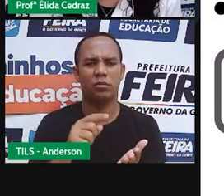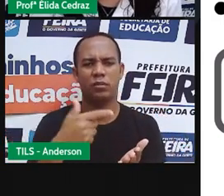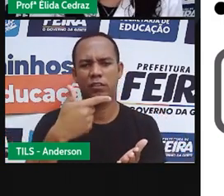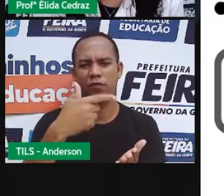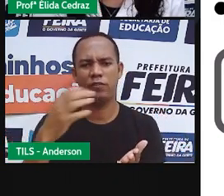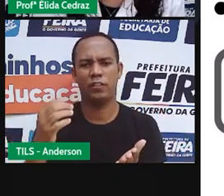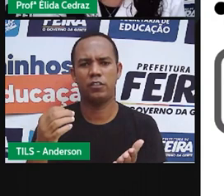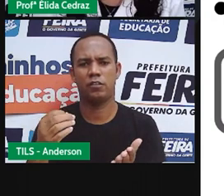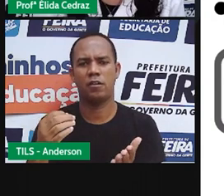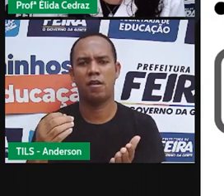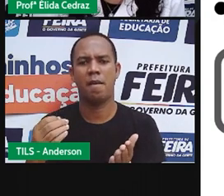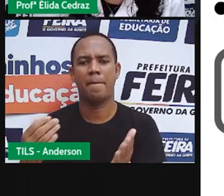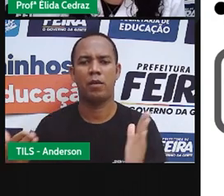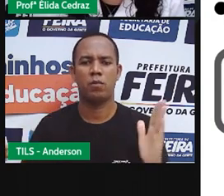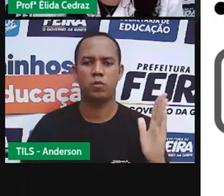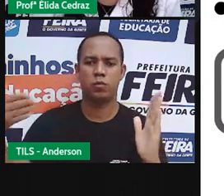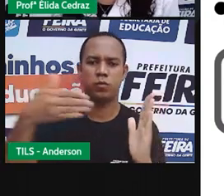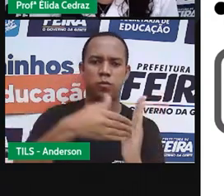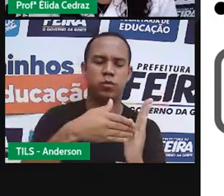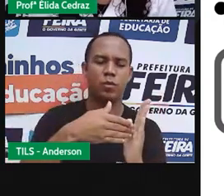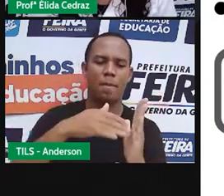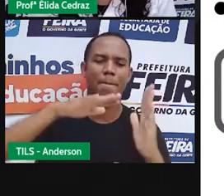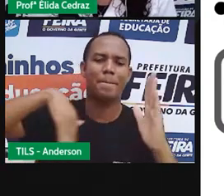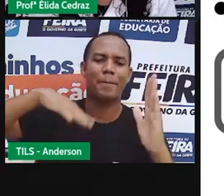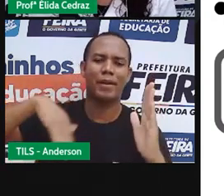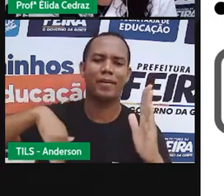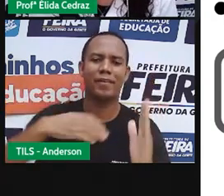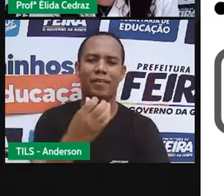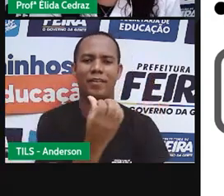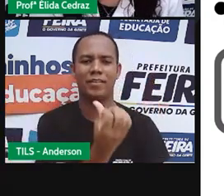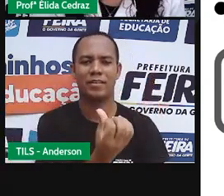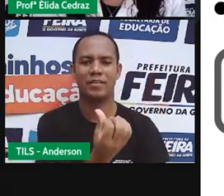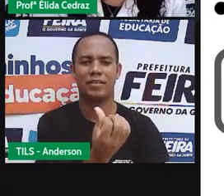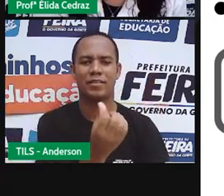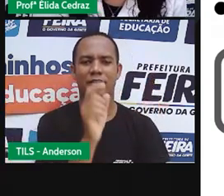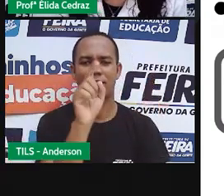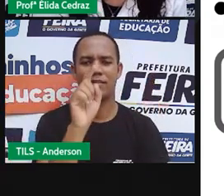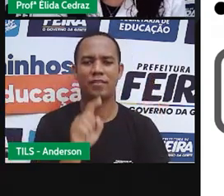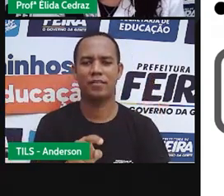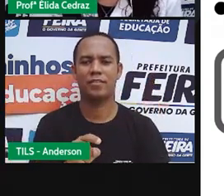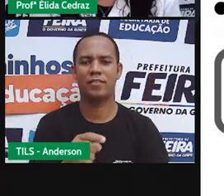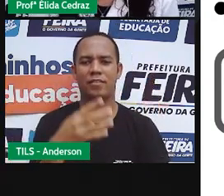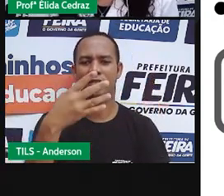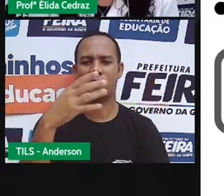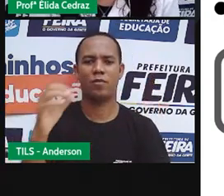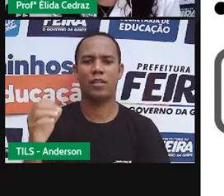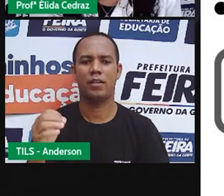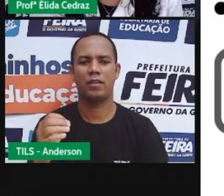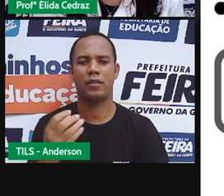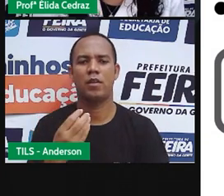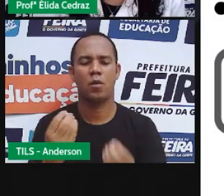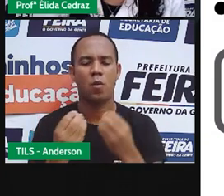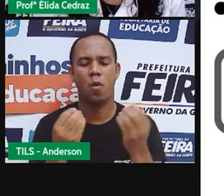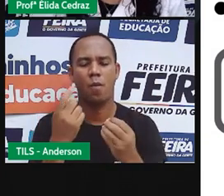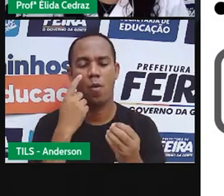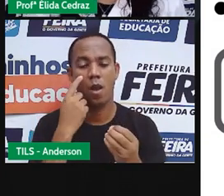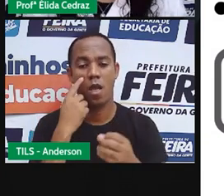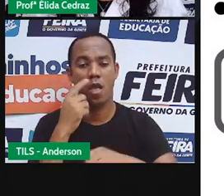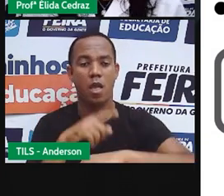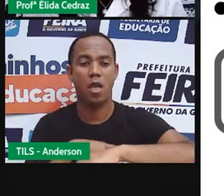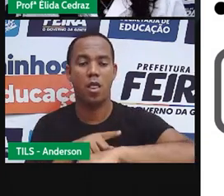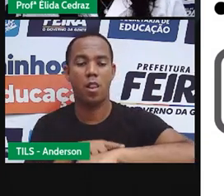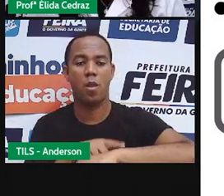chegaram na praia às seis e quarenta. Os relógios que marcam as horas do texto.